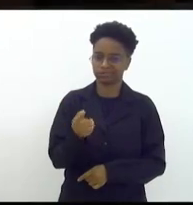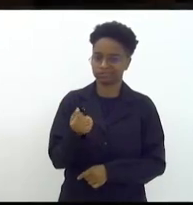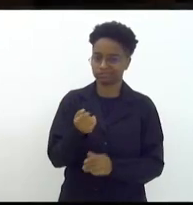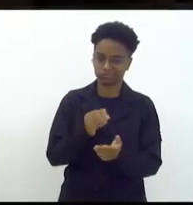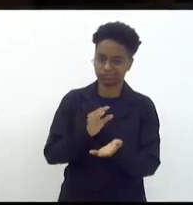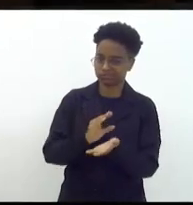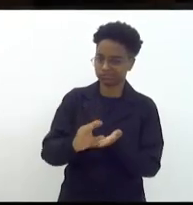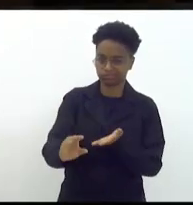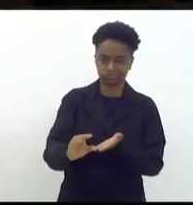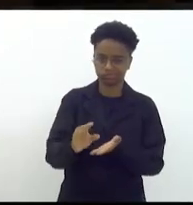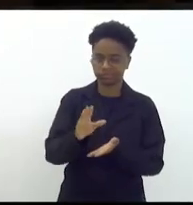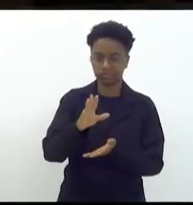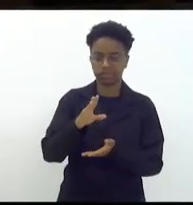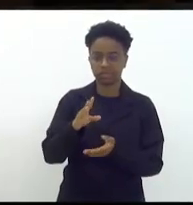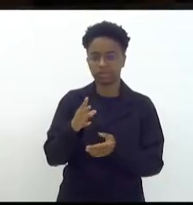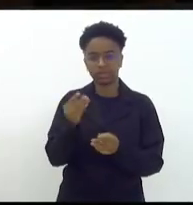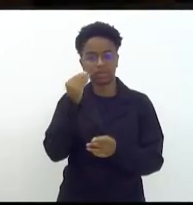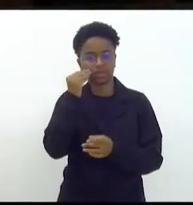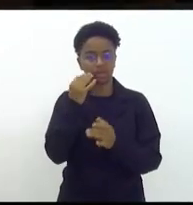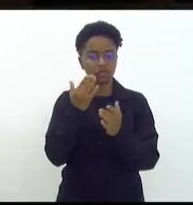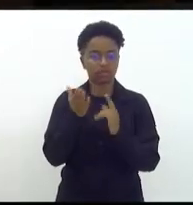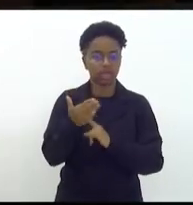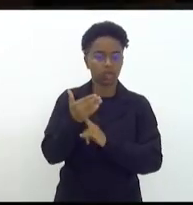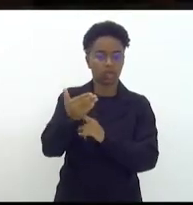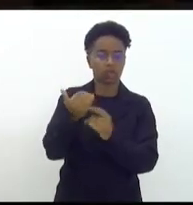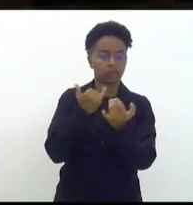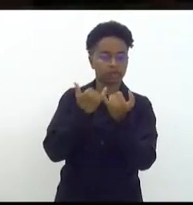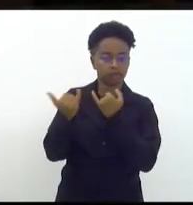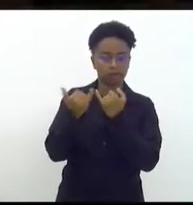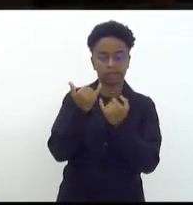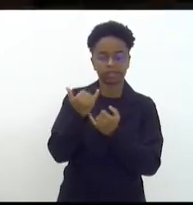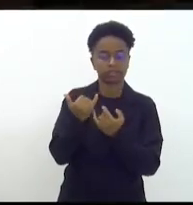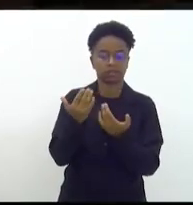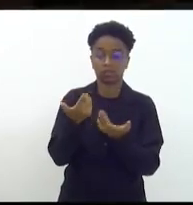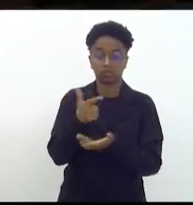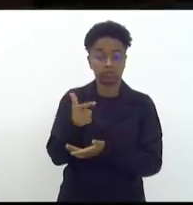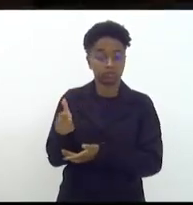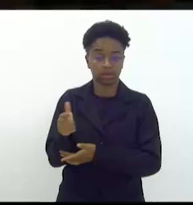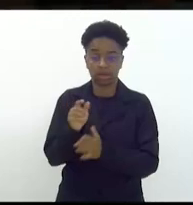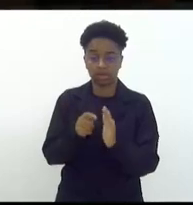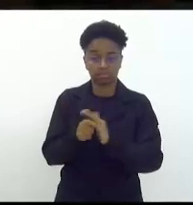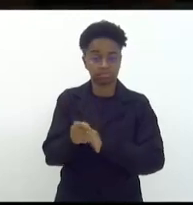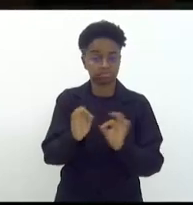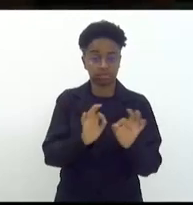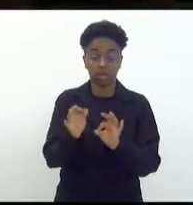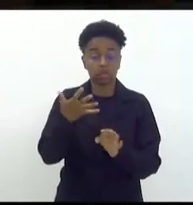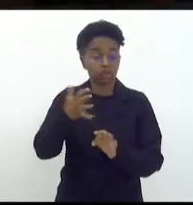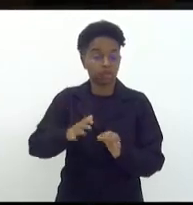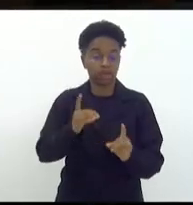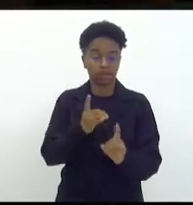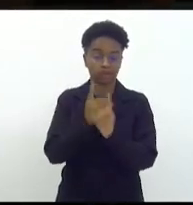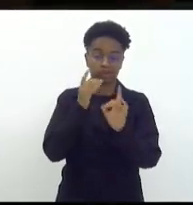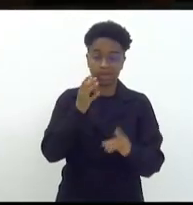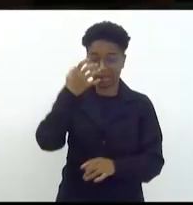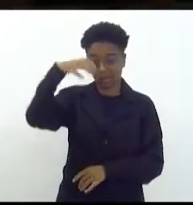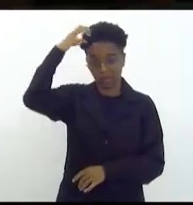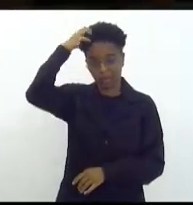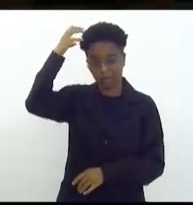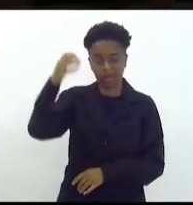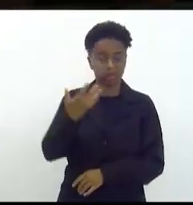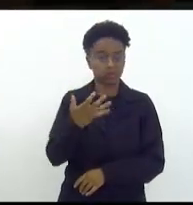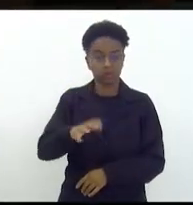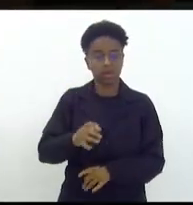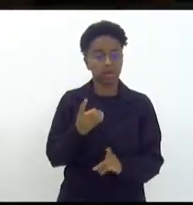o investimento em inteligência e informação ou seja não se quer achar os culpados não se quer